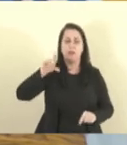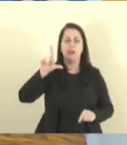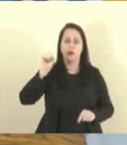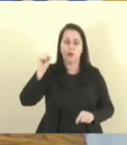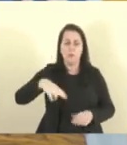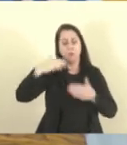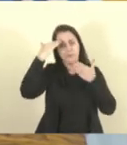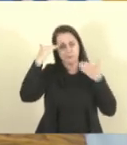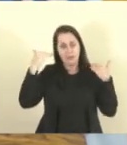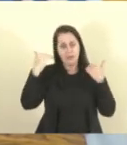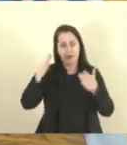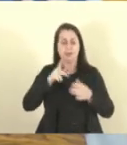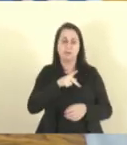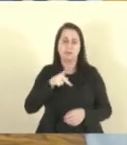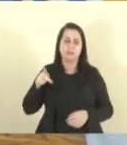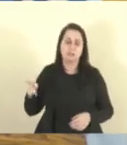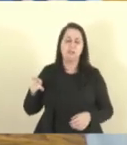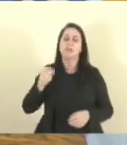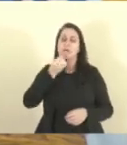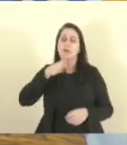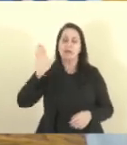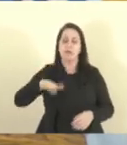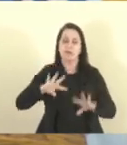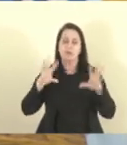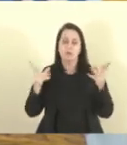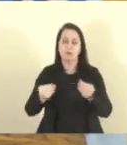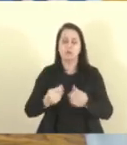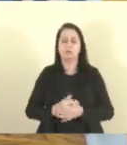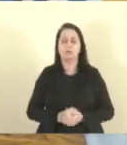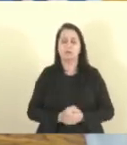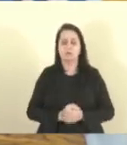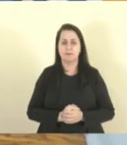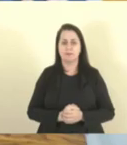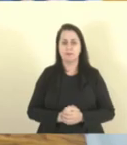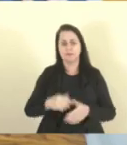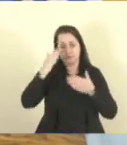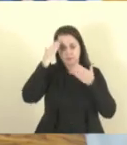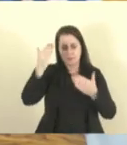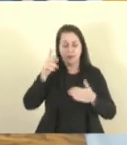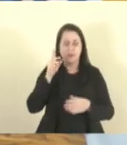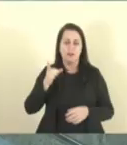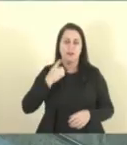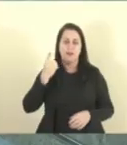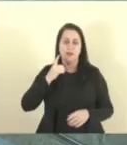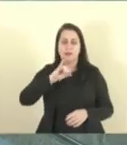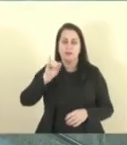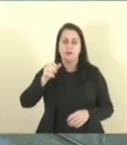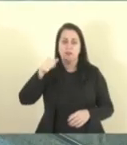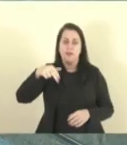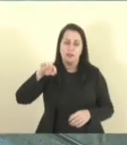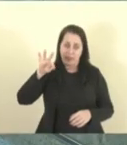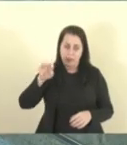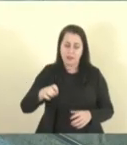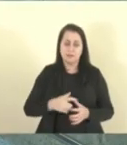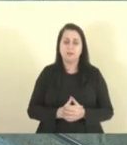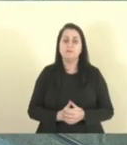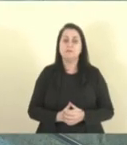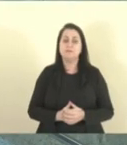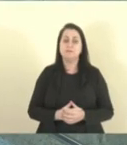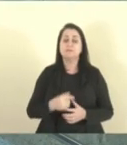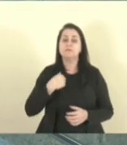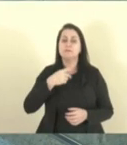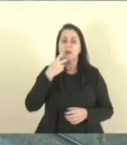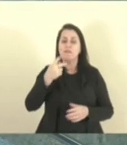Obrigada, senhor presidente, e boa tarde a todos. Muito obrigado, deputada Janete. Deputada Janete, gostaria de passar para a vossa excelência uma